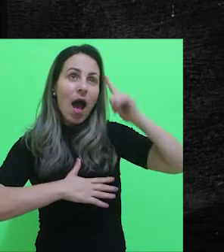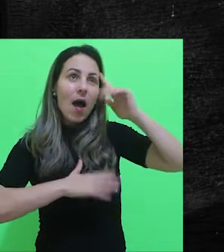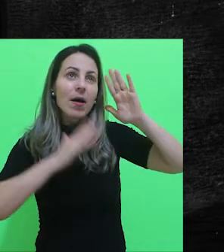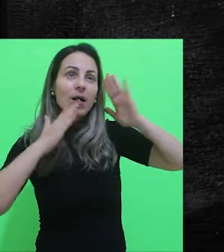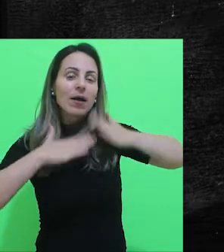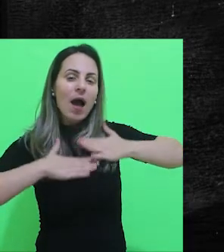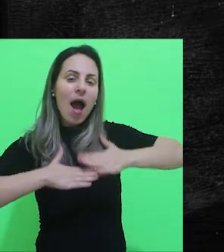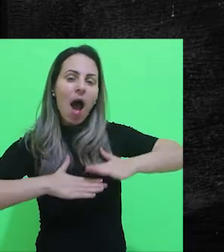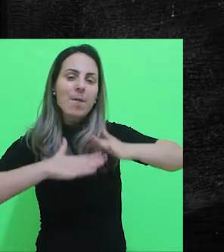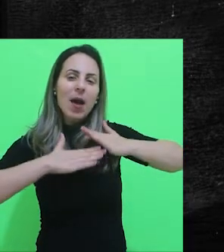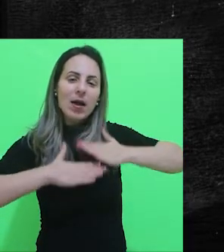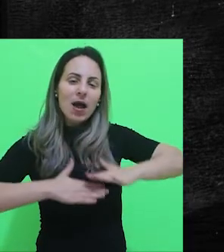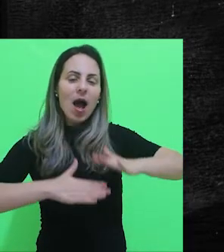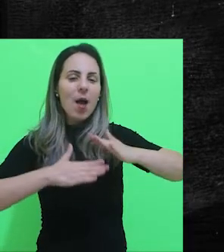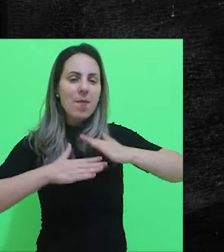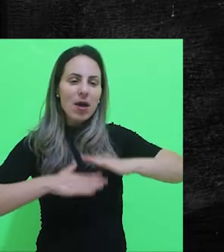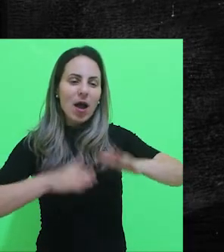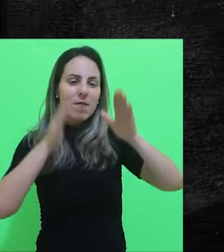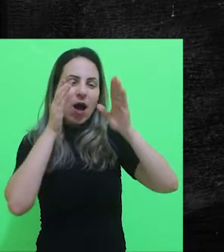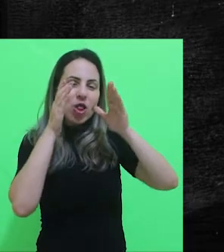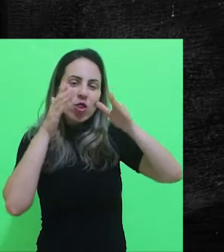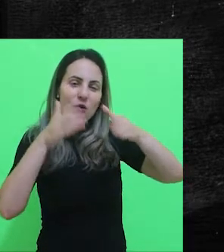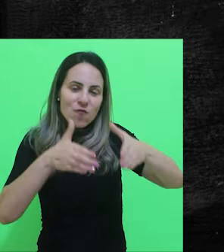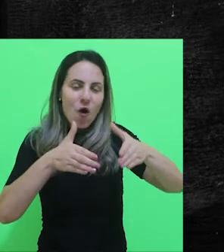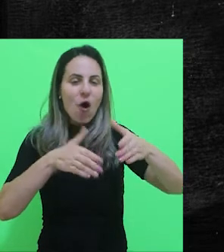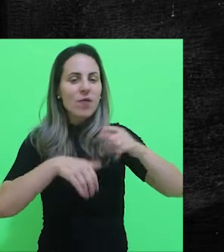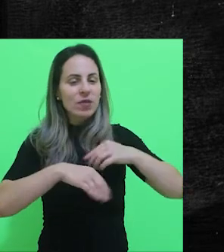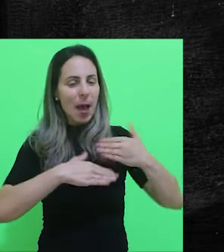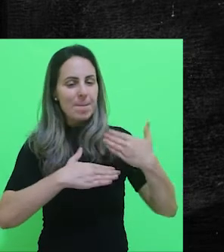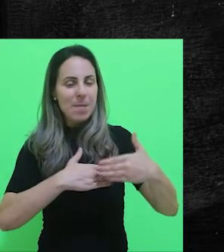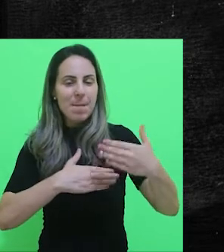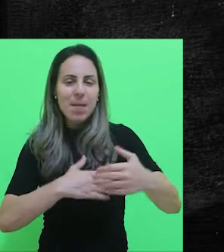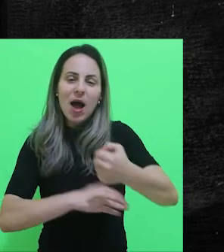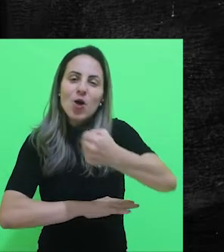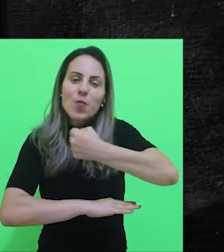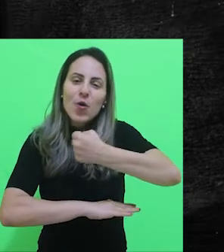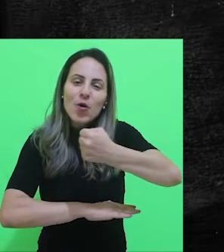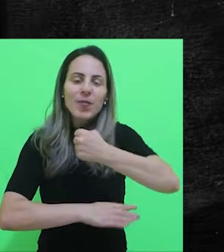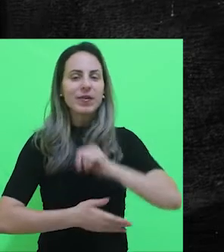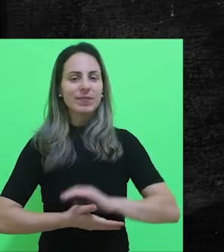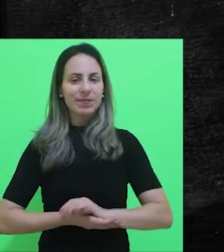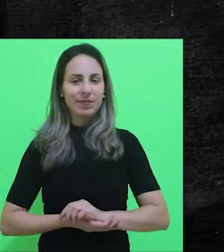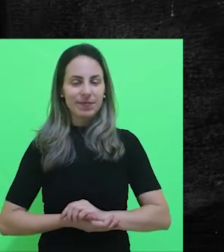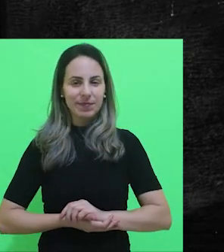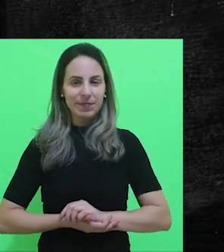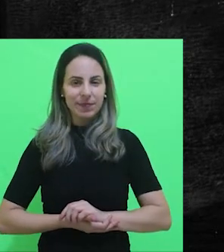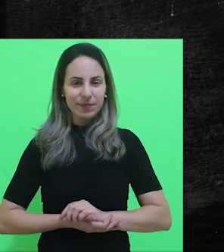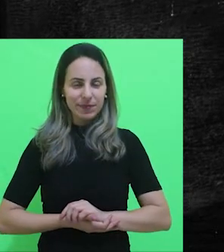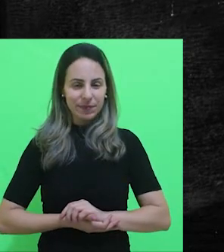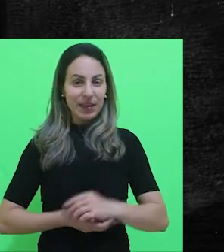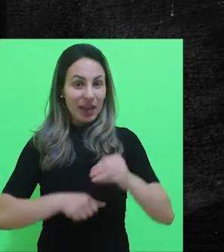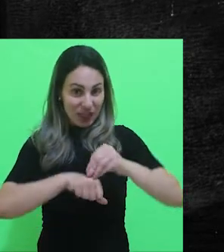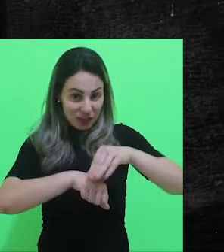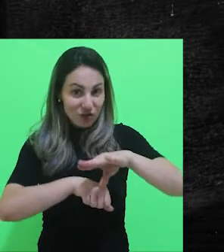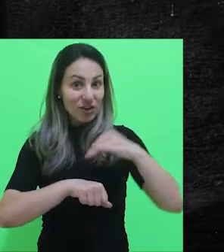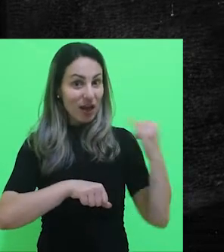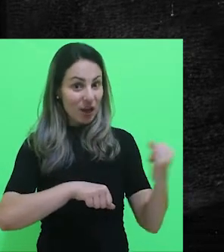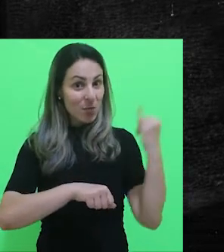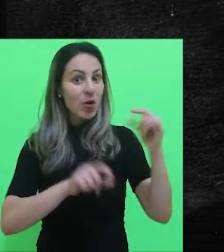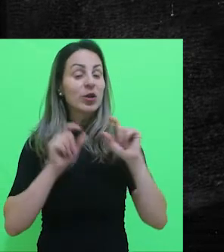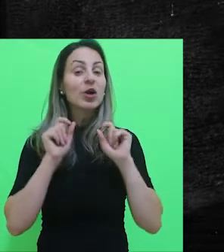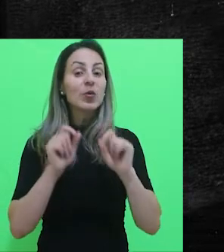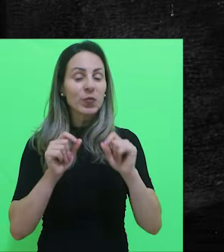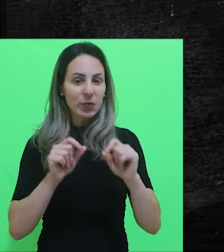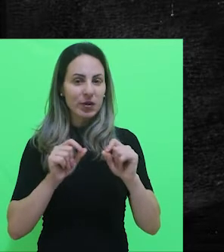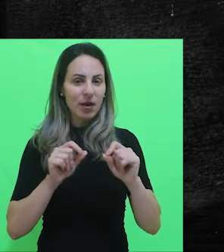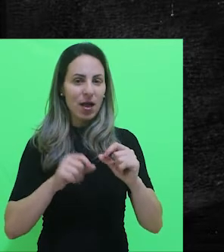processo de desempenho e concentração durante todo o processo seletivo. Outra dica importante é